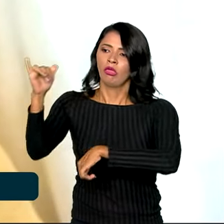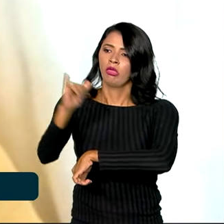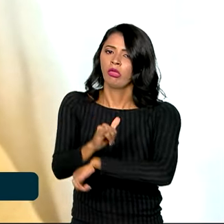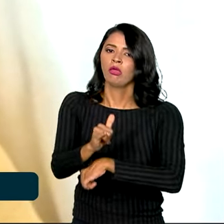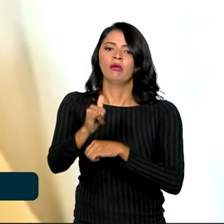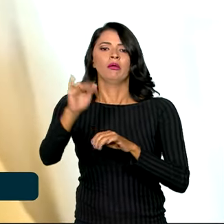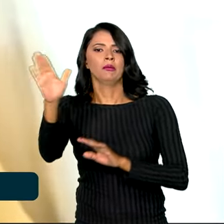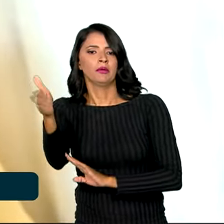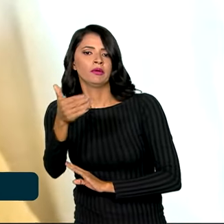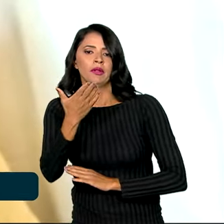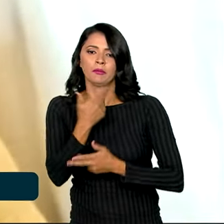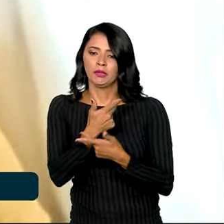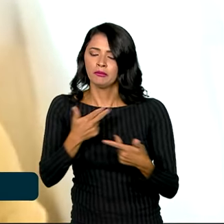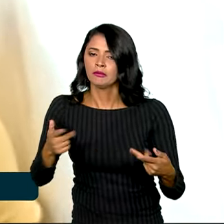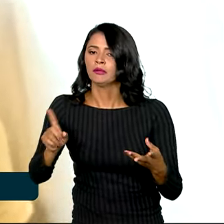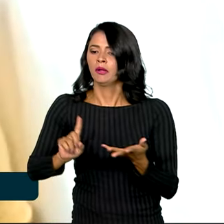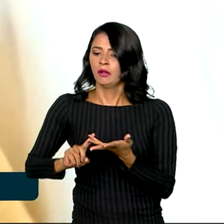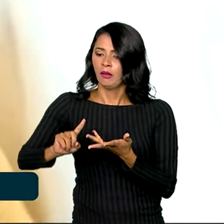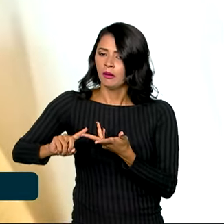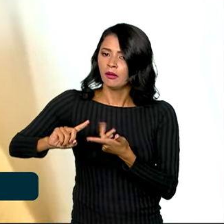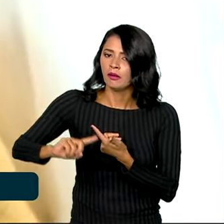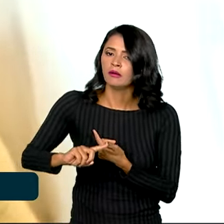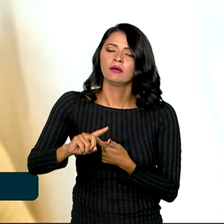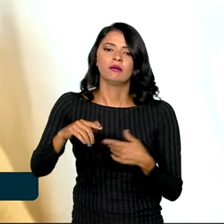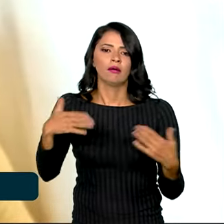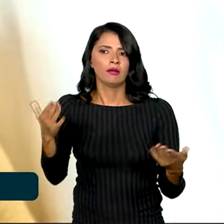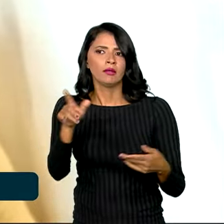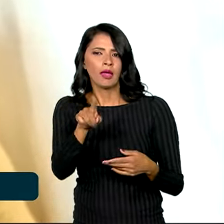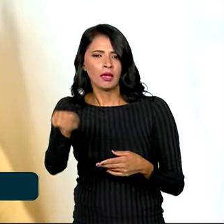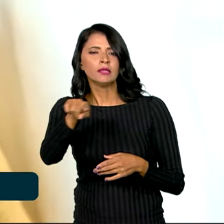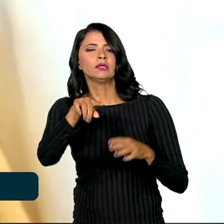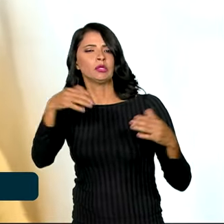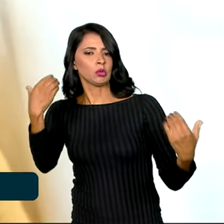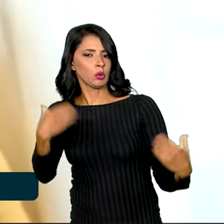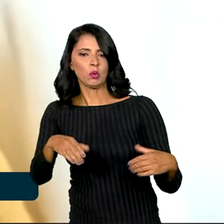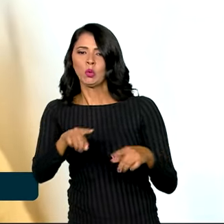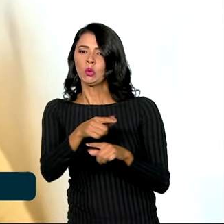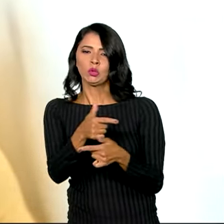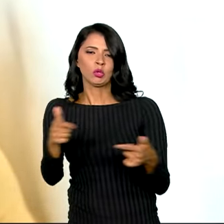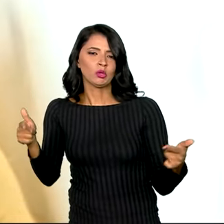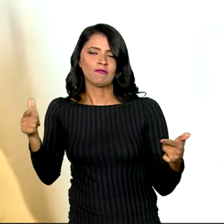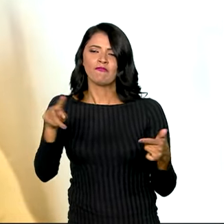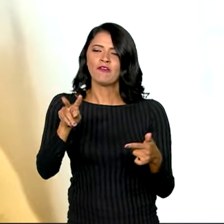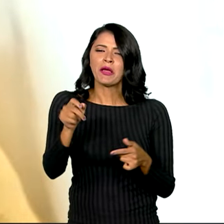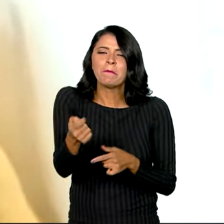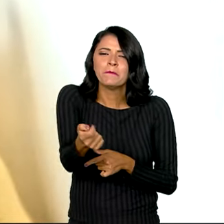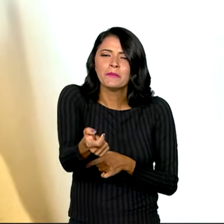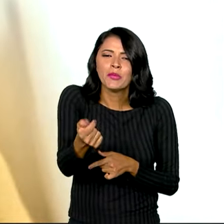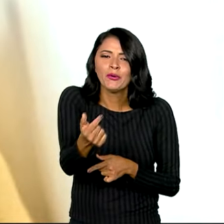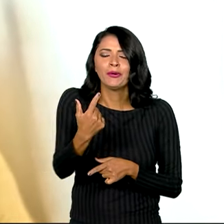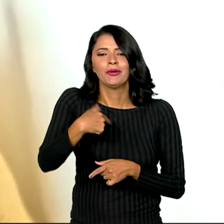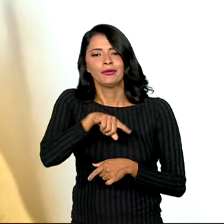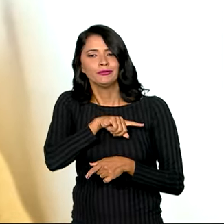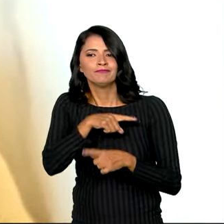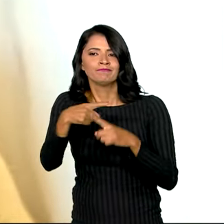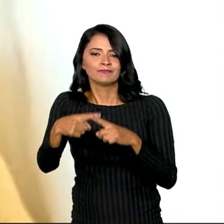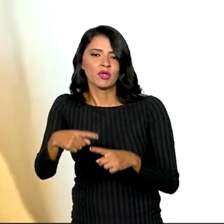estadia, alimentação e geralmente esses concursos não têm muitas vagas, então a já vai concorrendo com o povo daí. Obrigado. Obrigado. Obrigado.